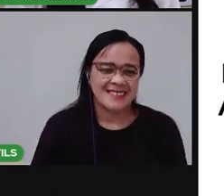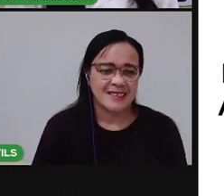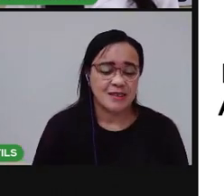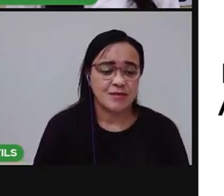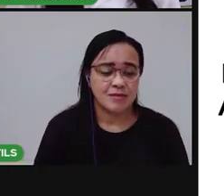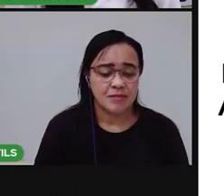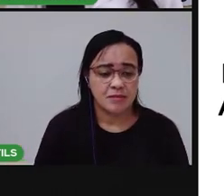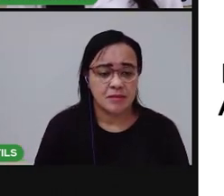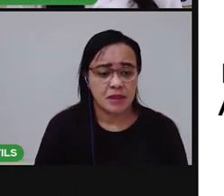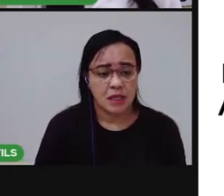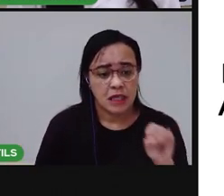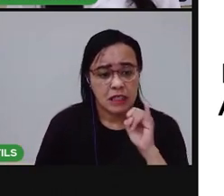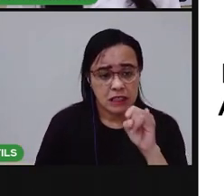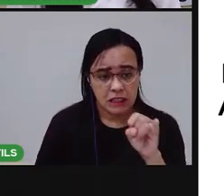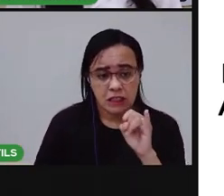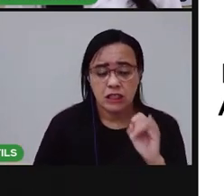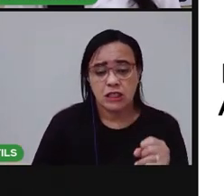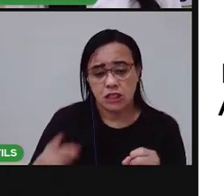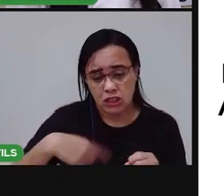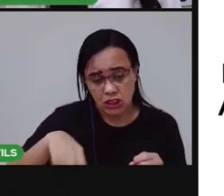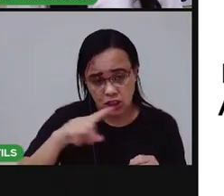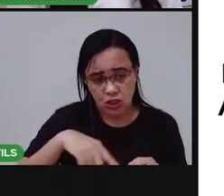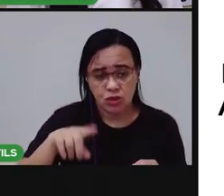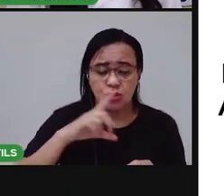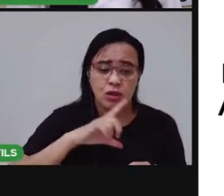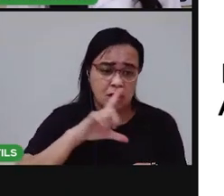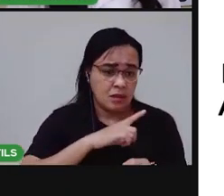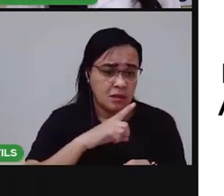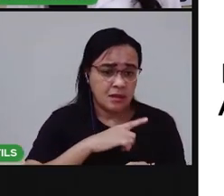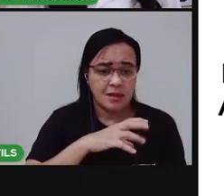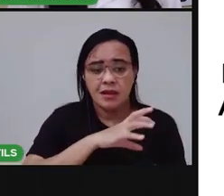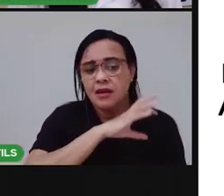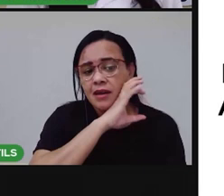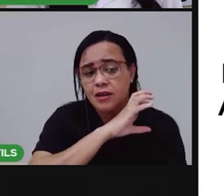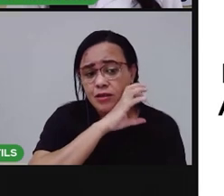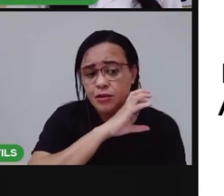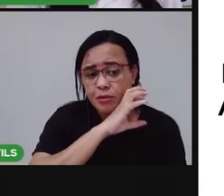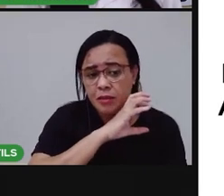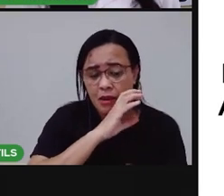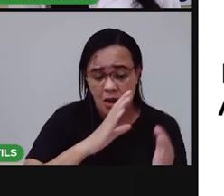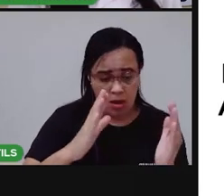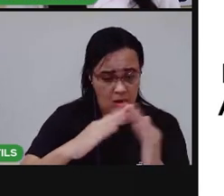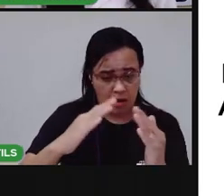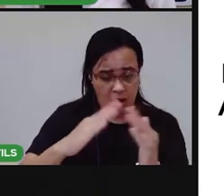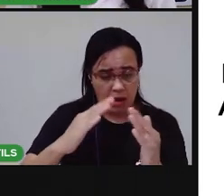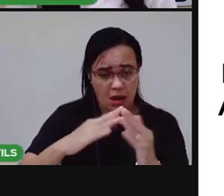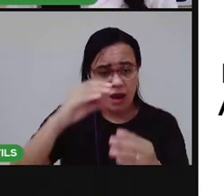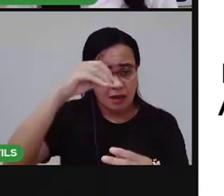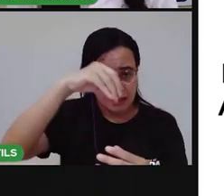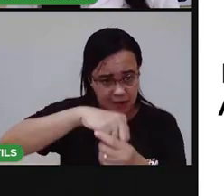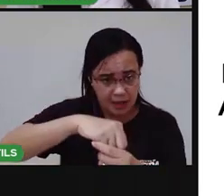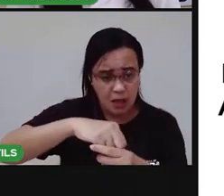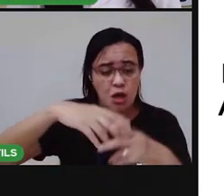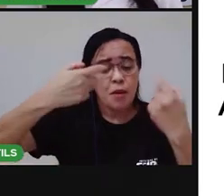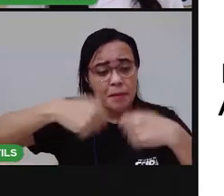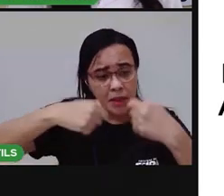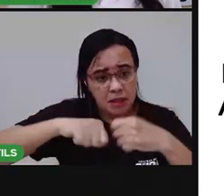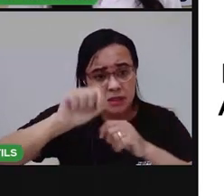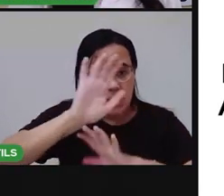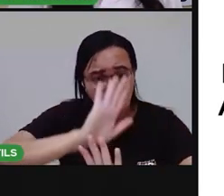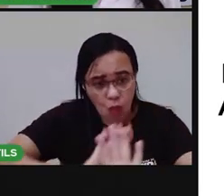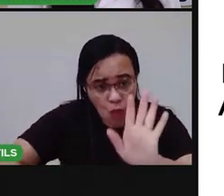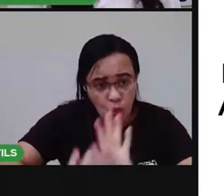Quando a gente tem animais domésticos em casa, precisamos tomar alguns cuidados para manter a saúde deles e manter